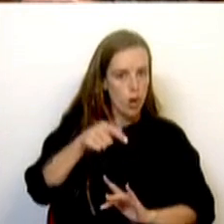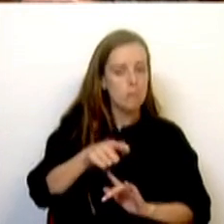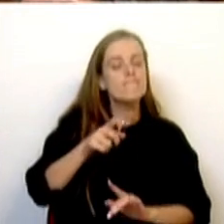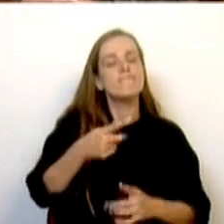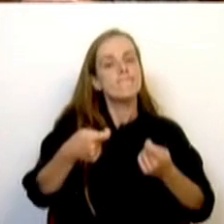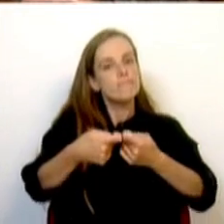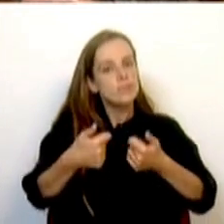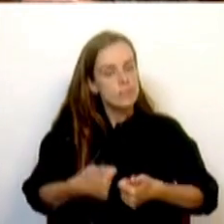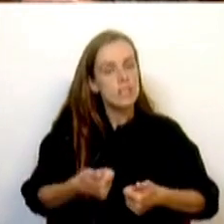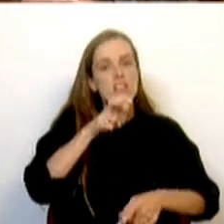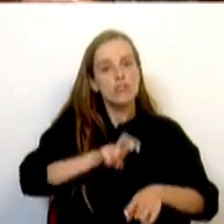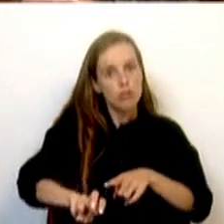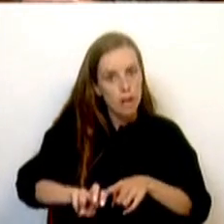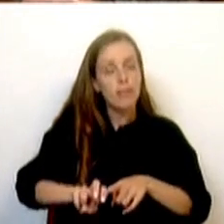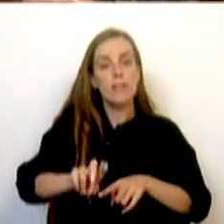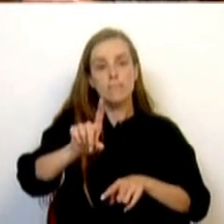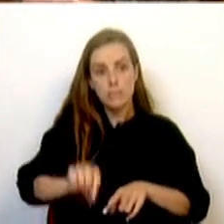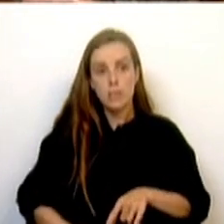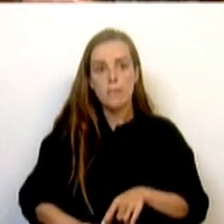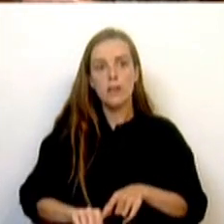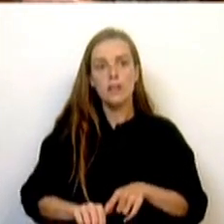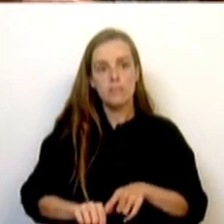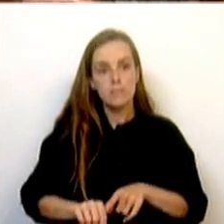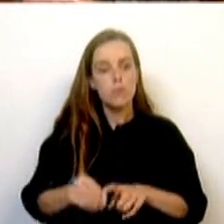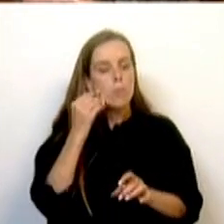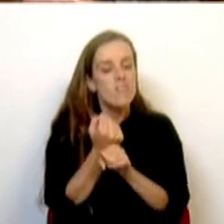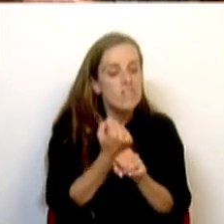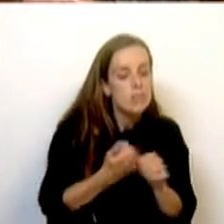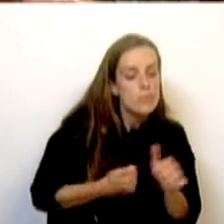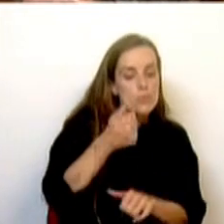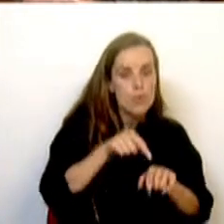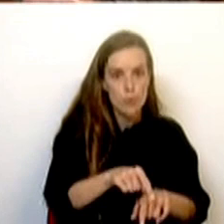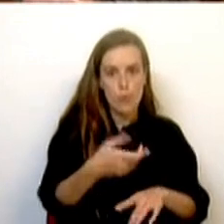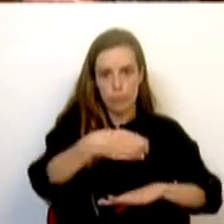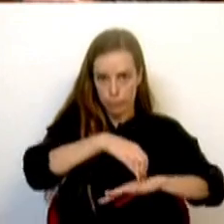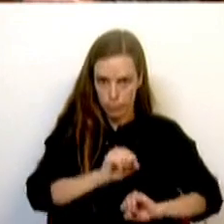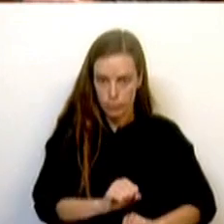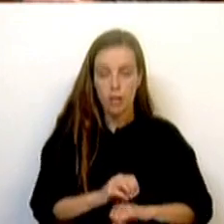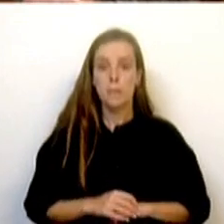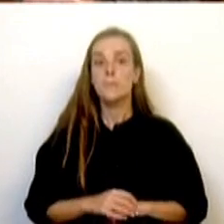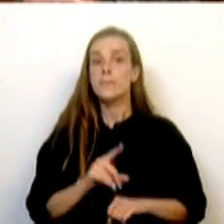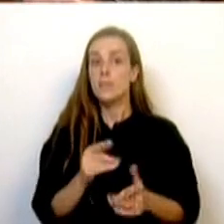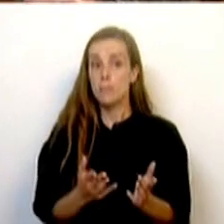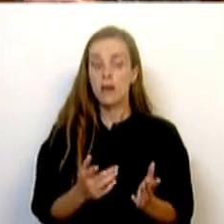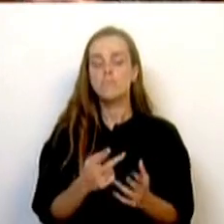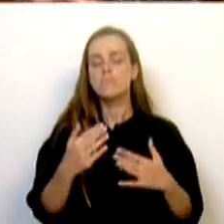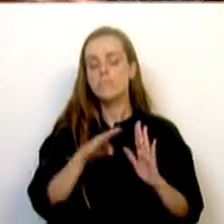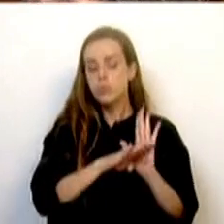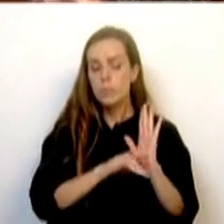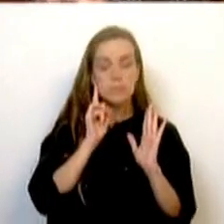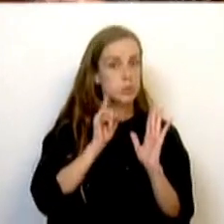energética e do desempenho energético dos edifícios. Salientar que este programa